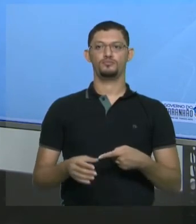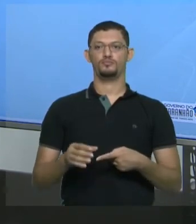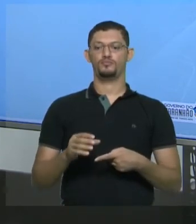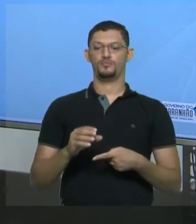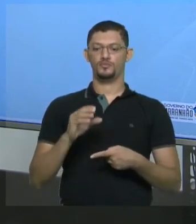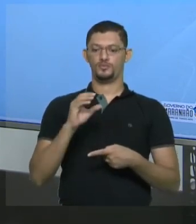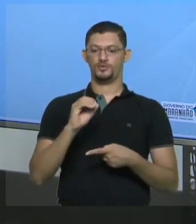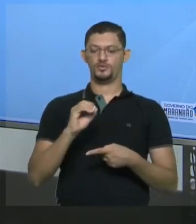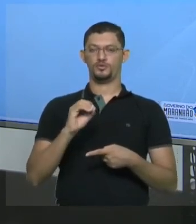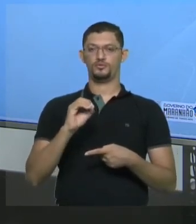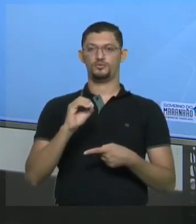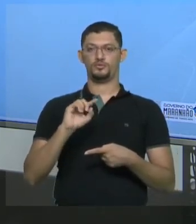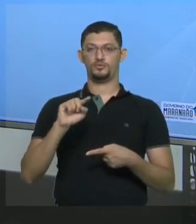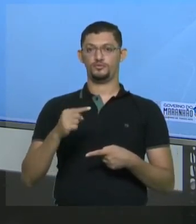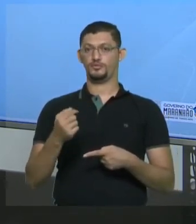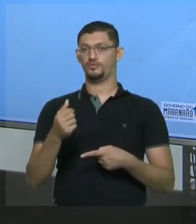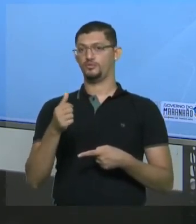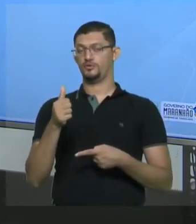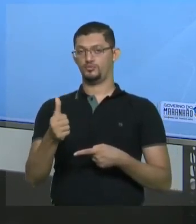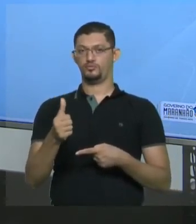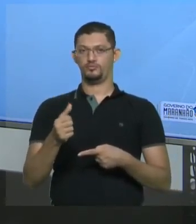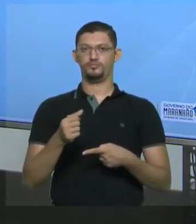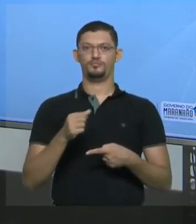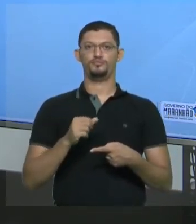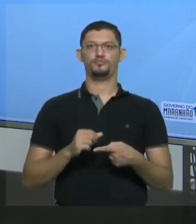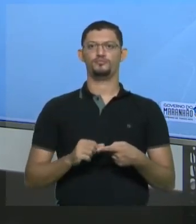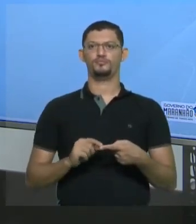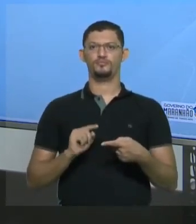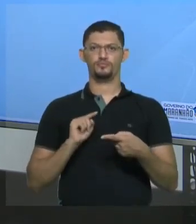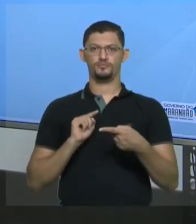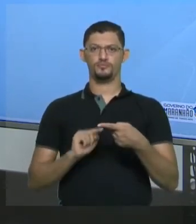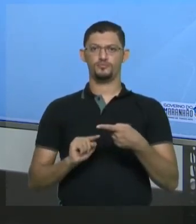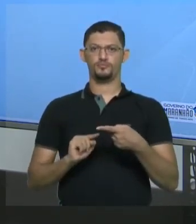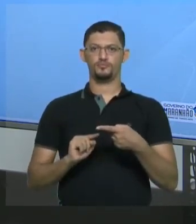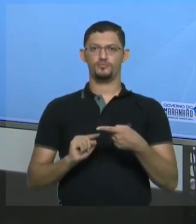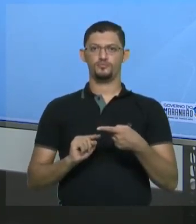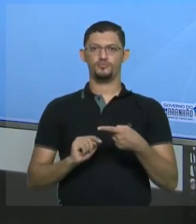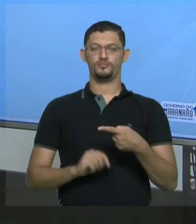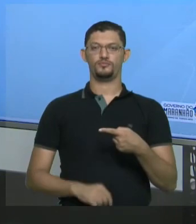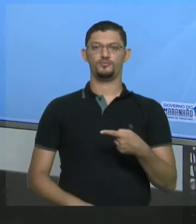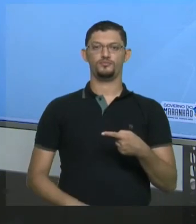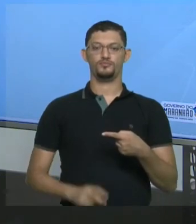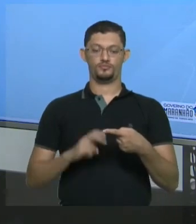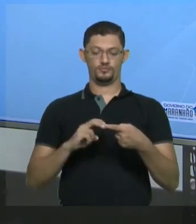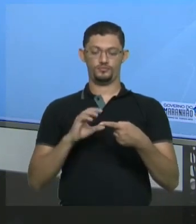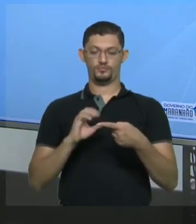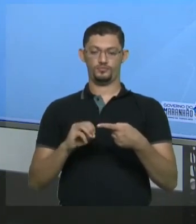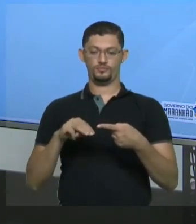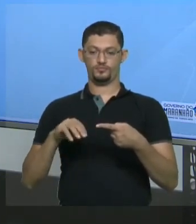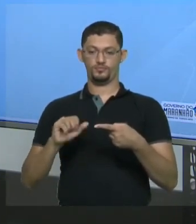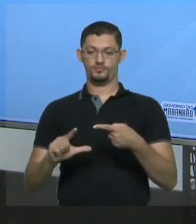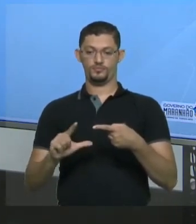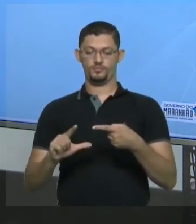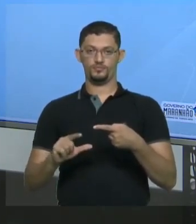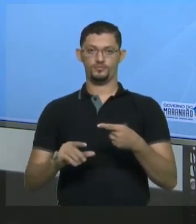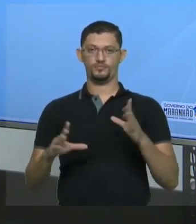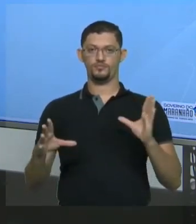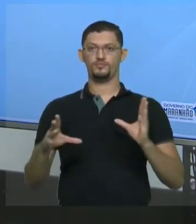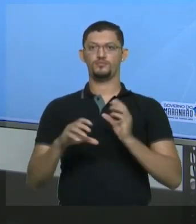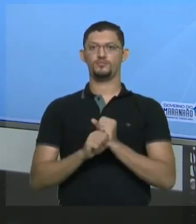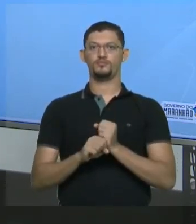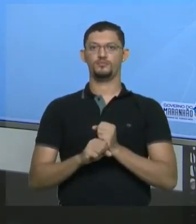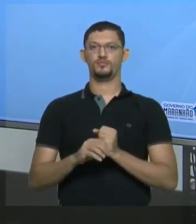Quanto é o volume da solução de sacarose? volume do cafezinho? 50 ml. 0